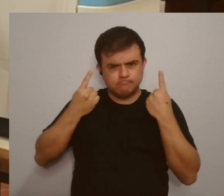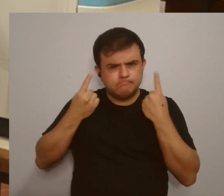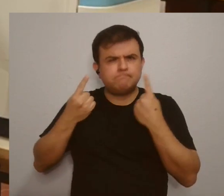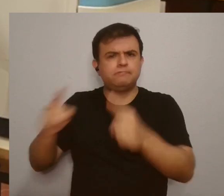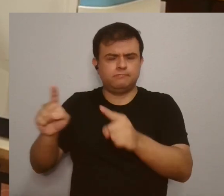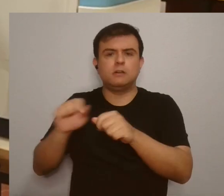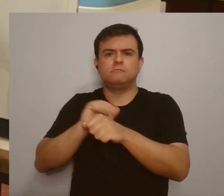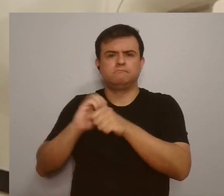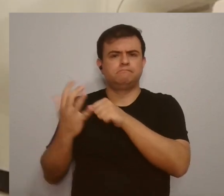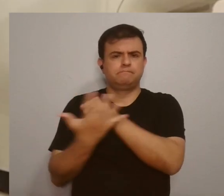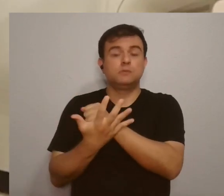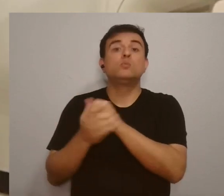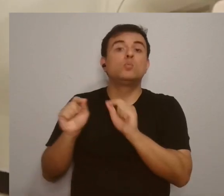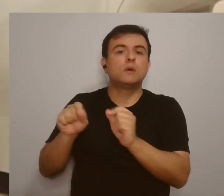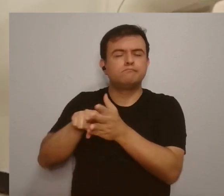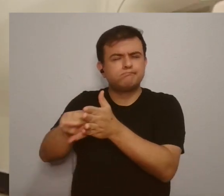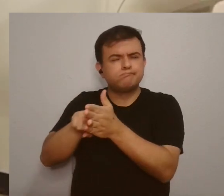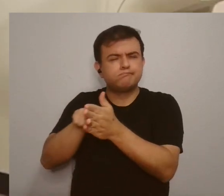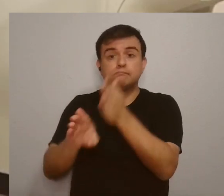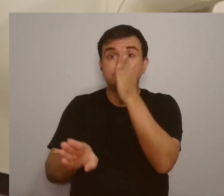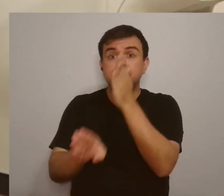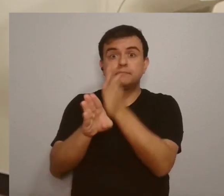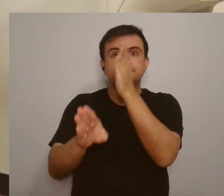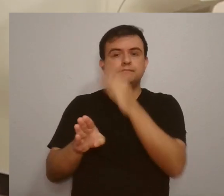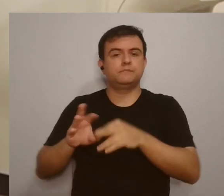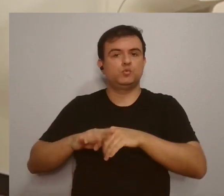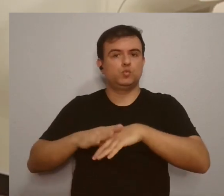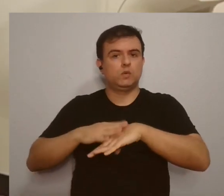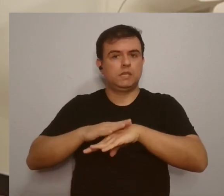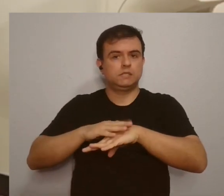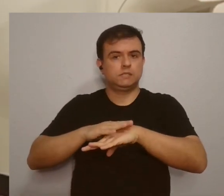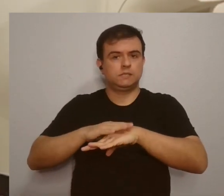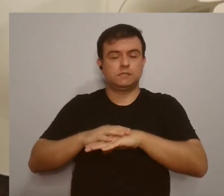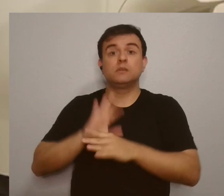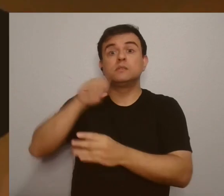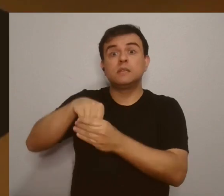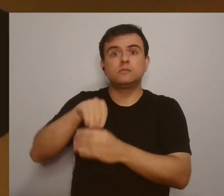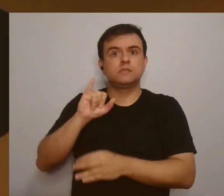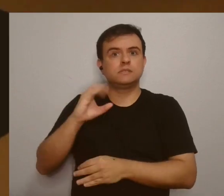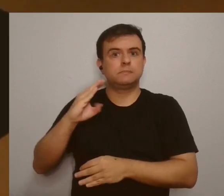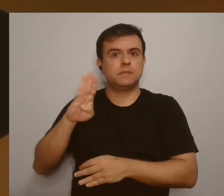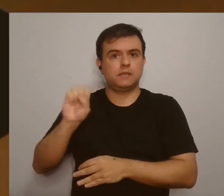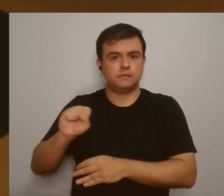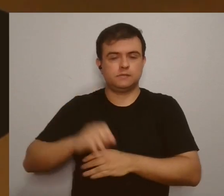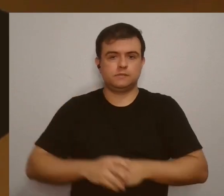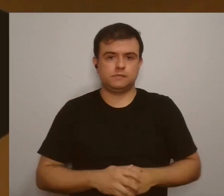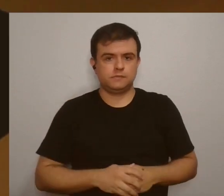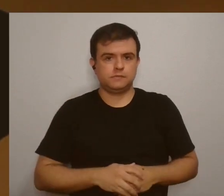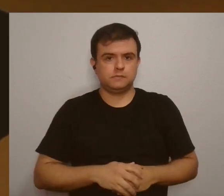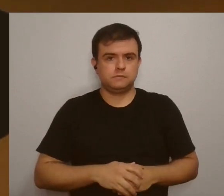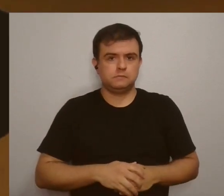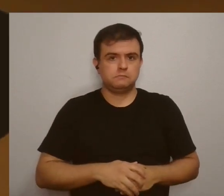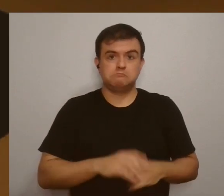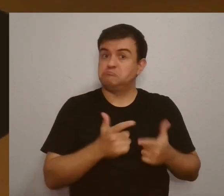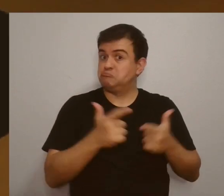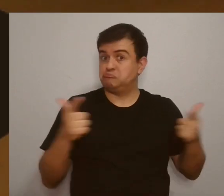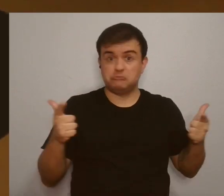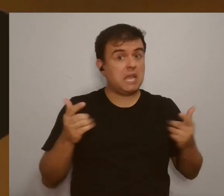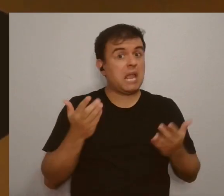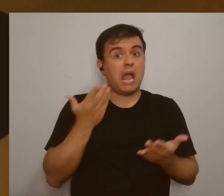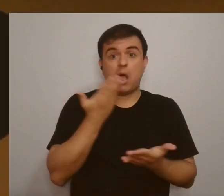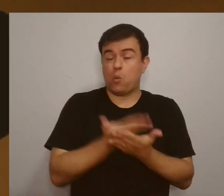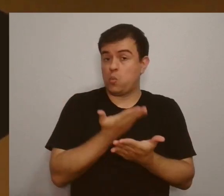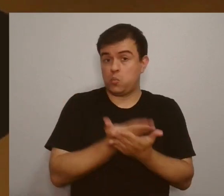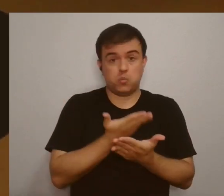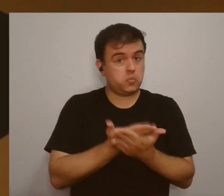combate ao coronavírus através da ação de diagnóstico do Covid-19 no ICBS. A respeito de não ter aulas, a gente está com um volume